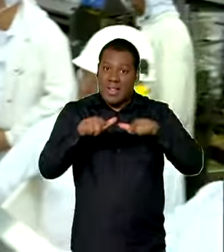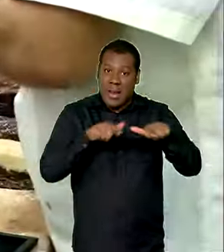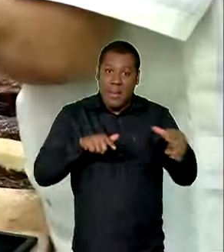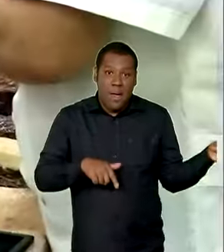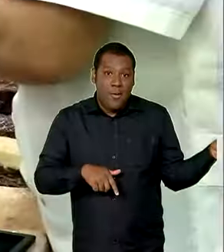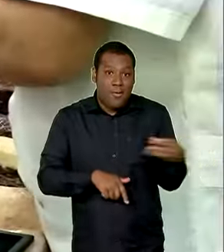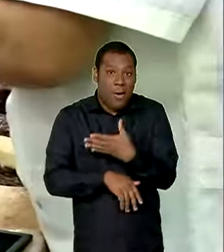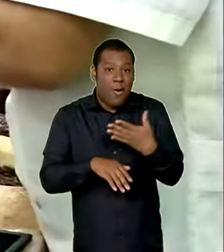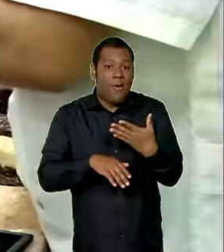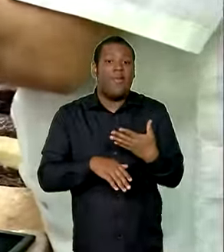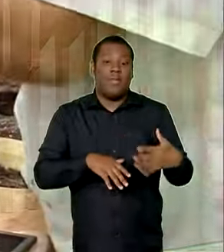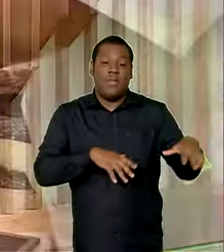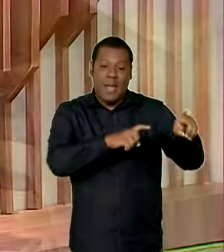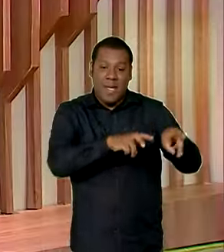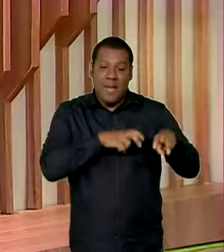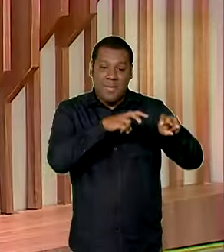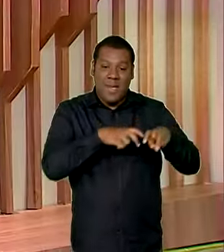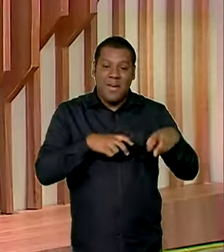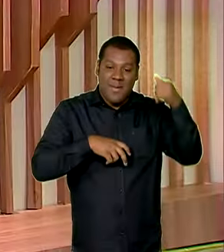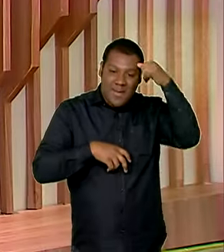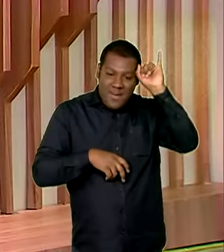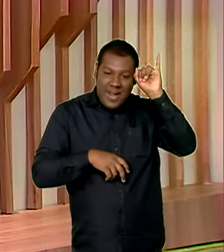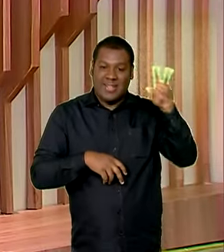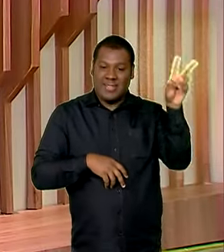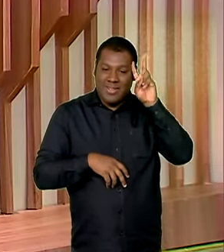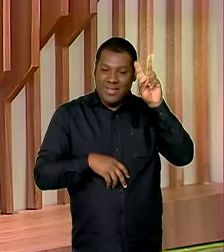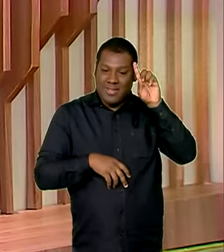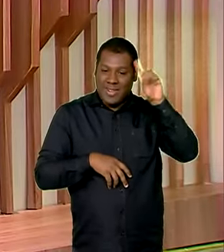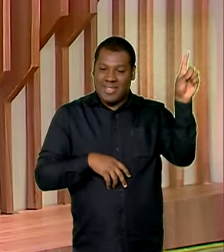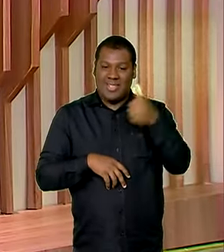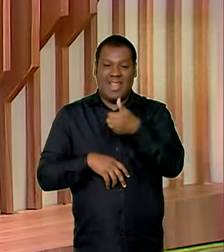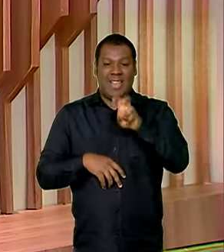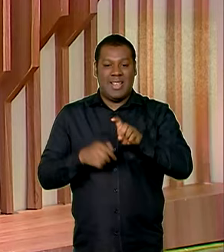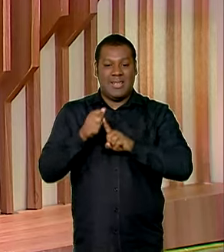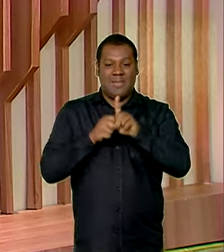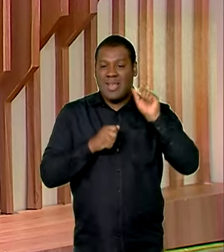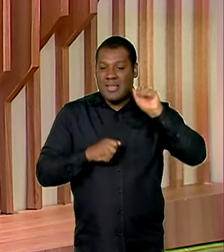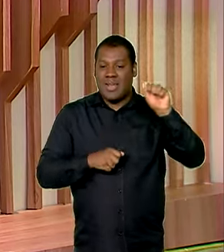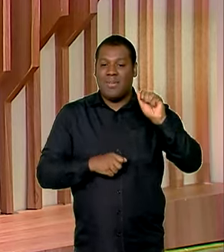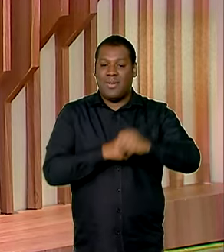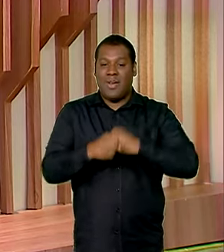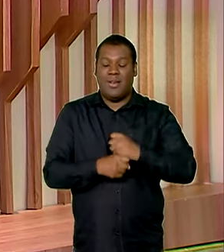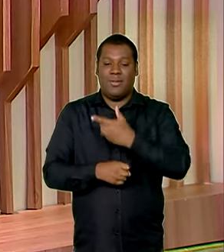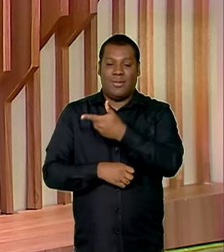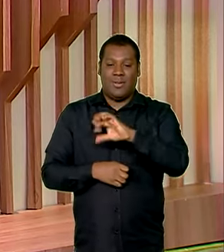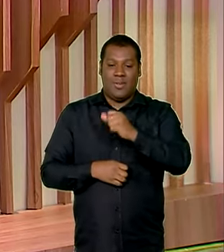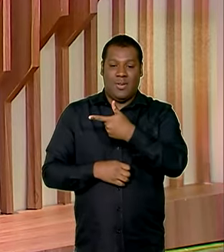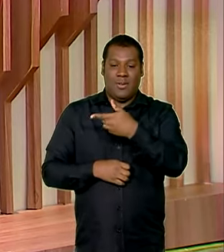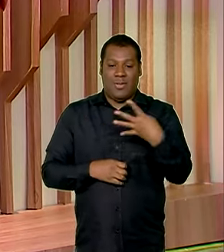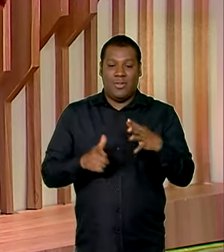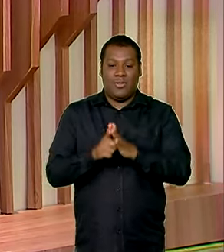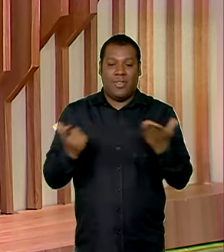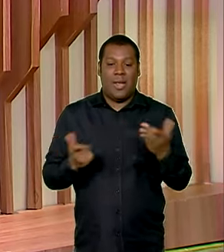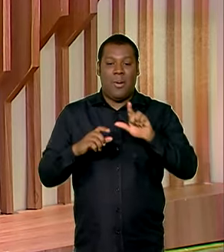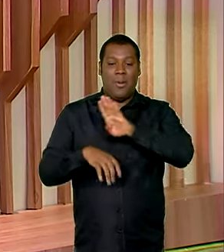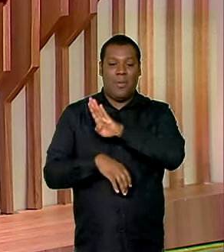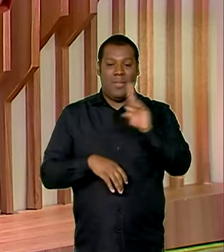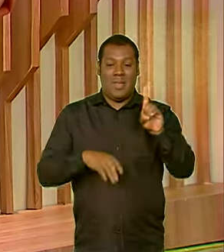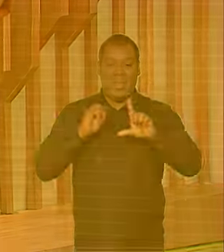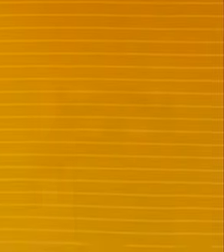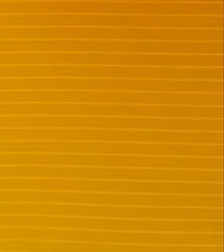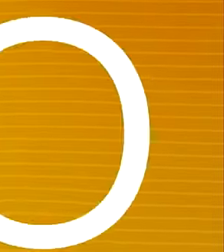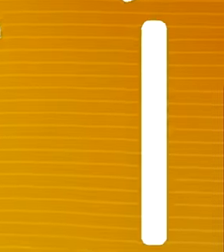abertos para a agropecuária. Segunda-feira, 15 de abril de 2024, o Brasil em Dia começa agora.